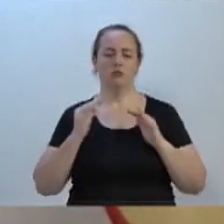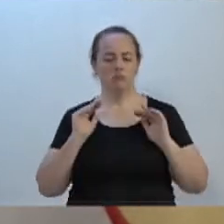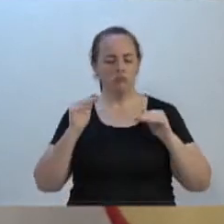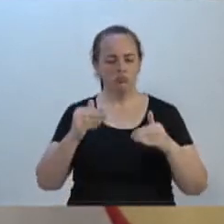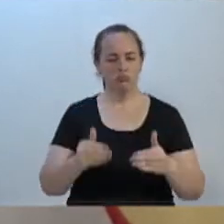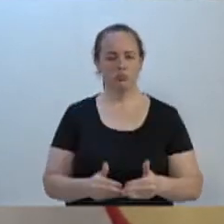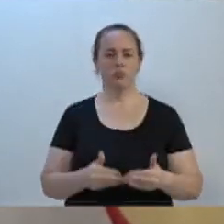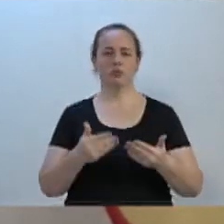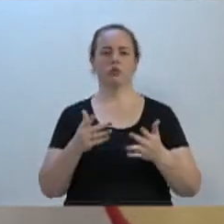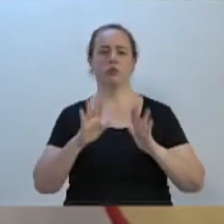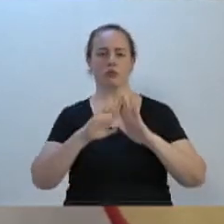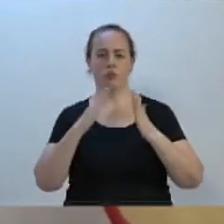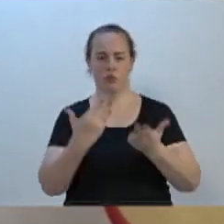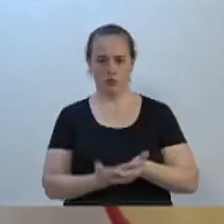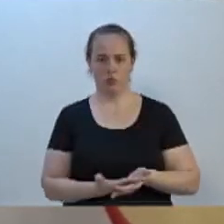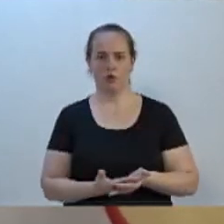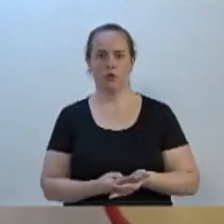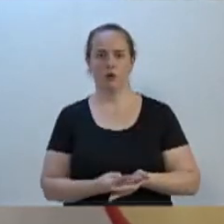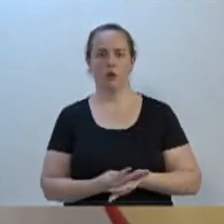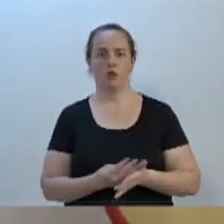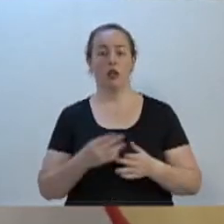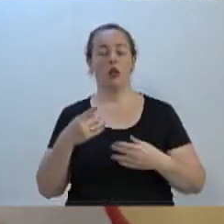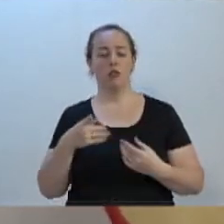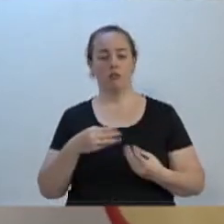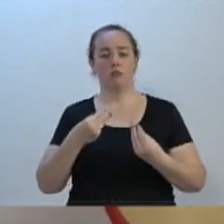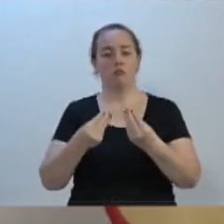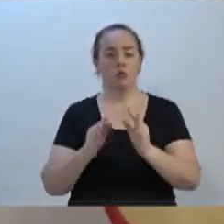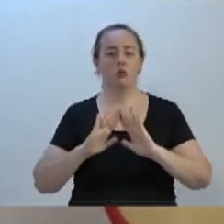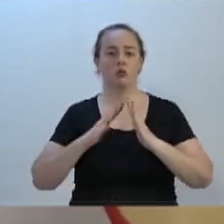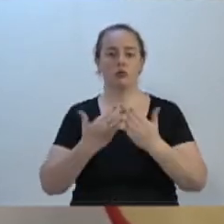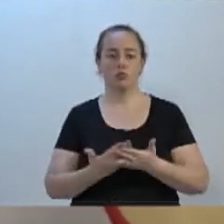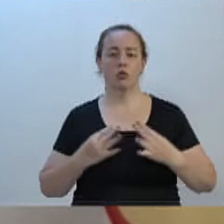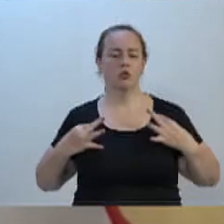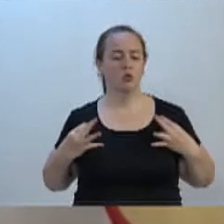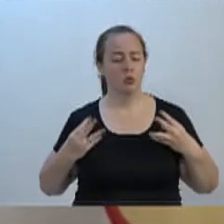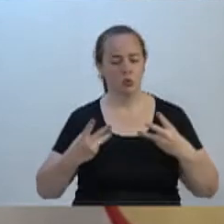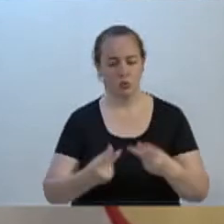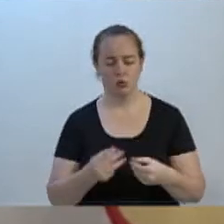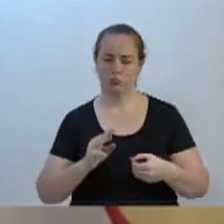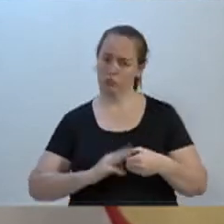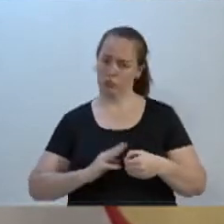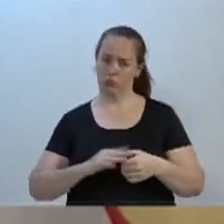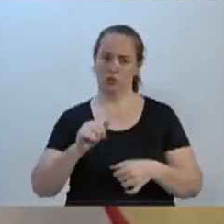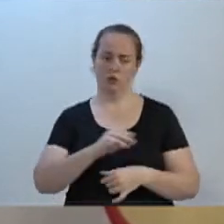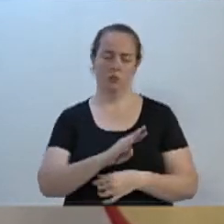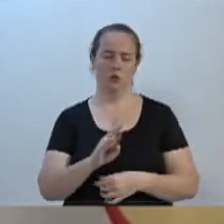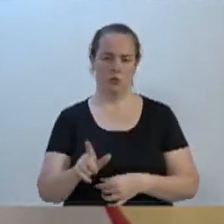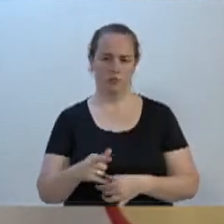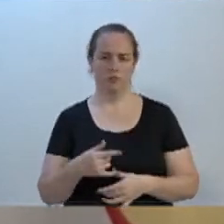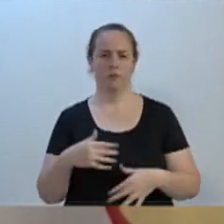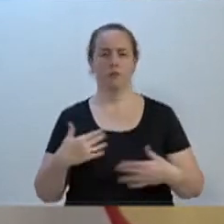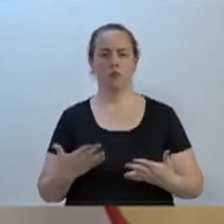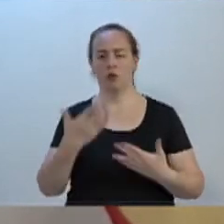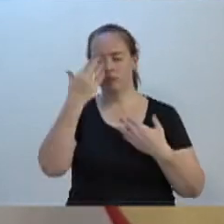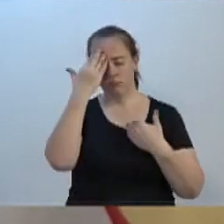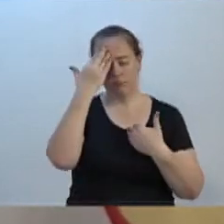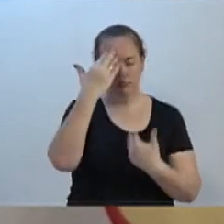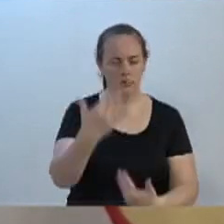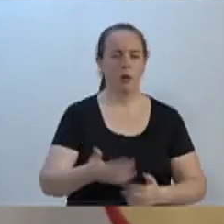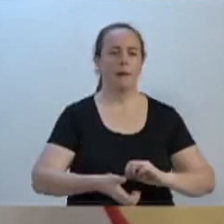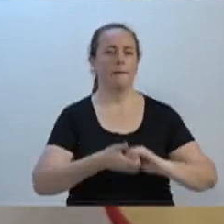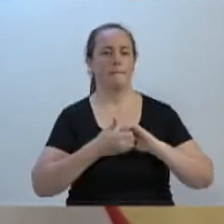específico realmente para a escola, para todas as escolas aqui da nossa cidade. Então, Beto, muito obrigado,